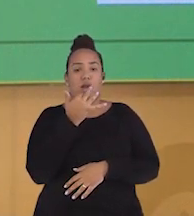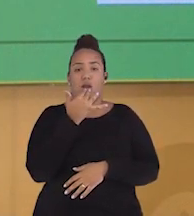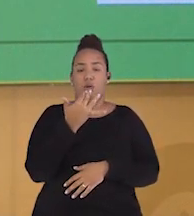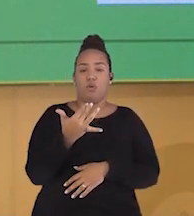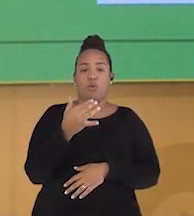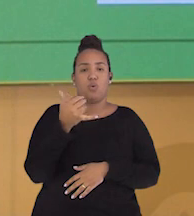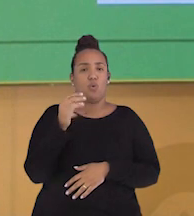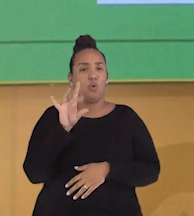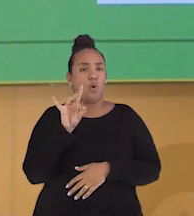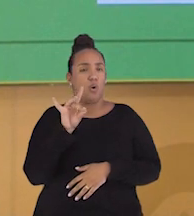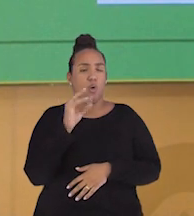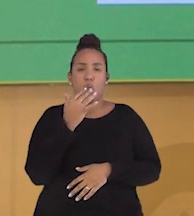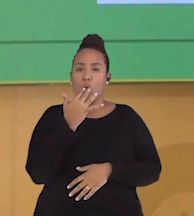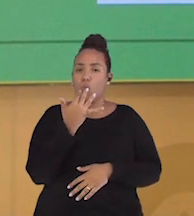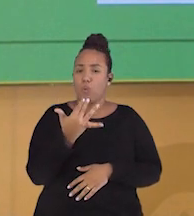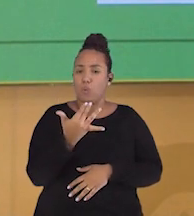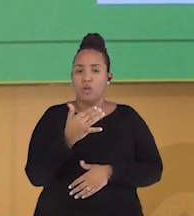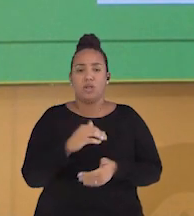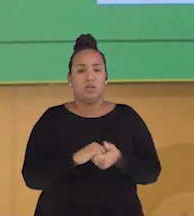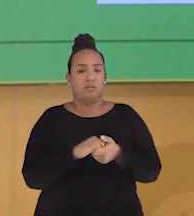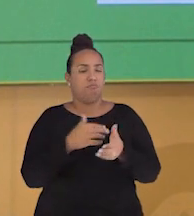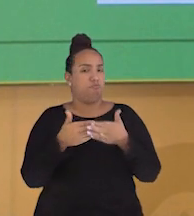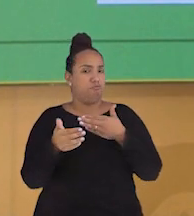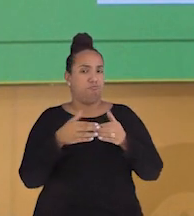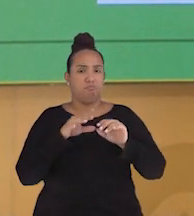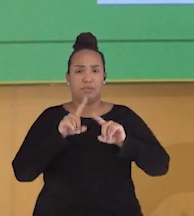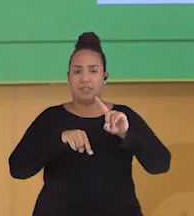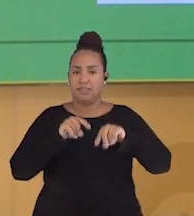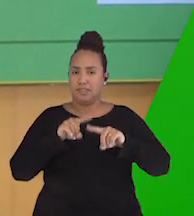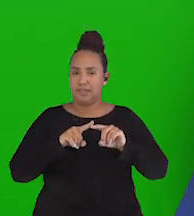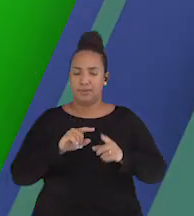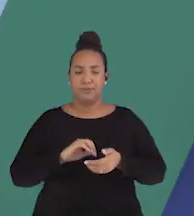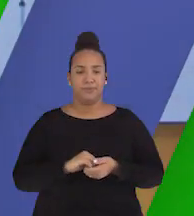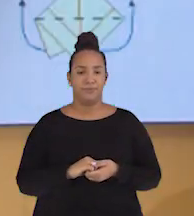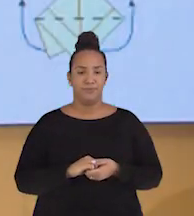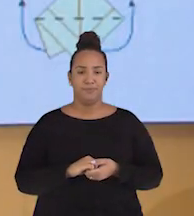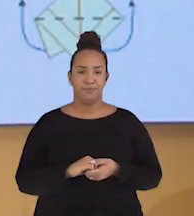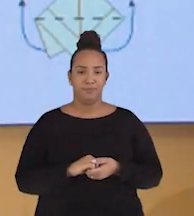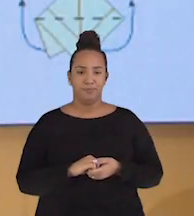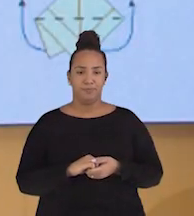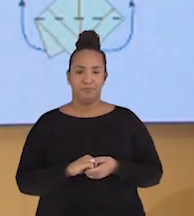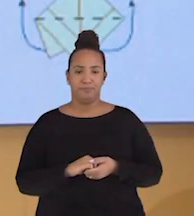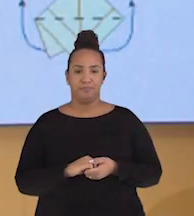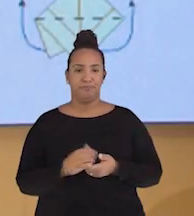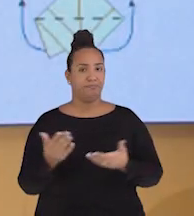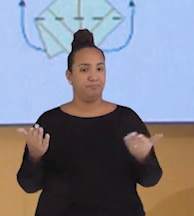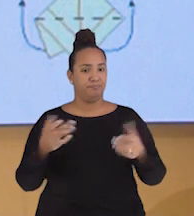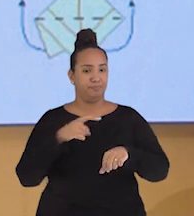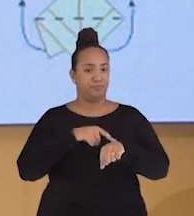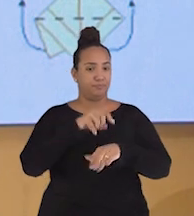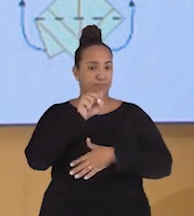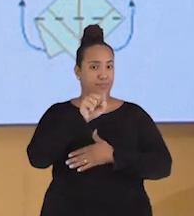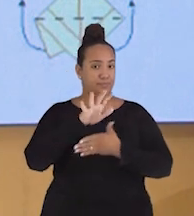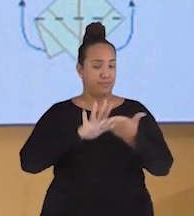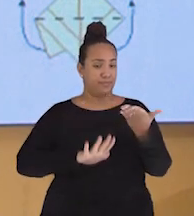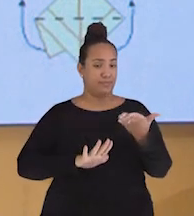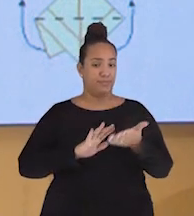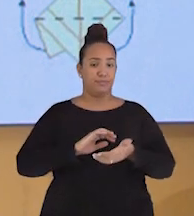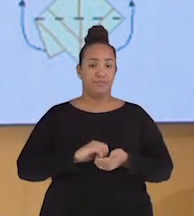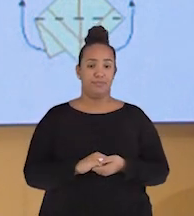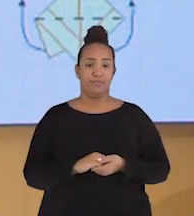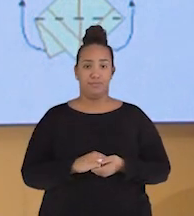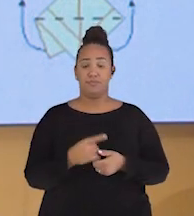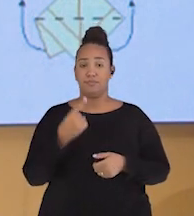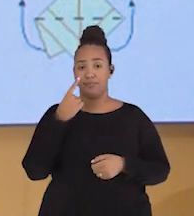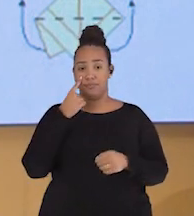cola colorida, ou qualquer material que você tiver disponível aí na sua casa. É hora da atividade prática. Aqui